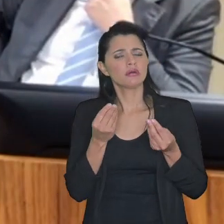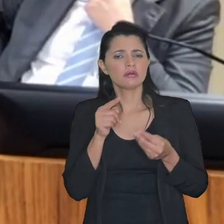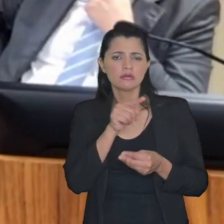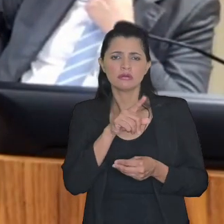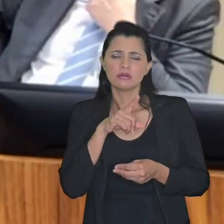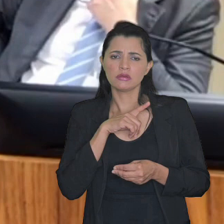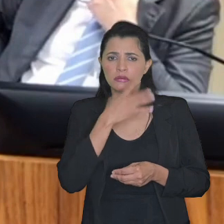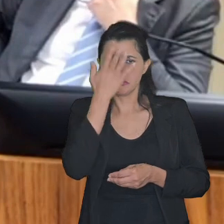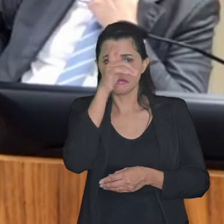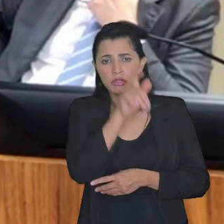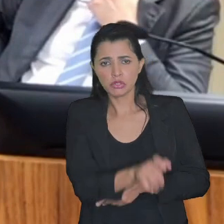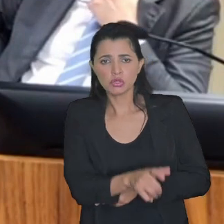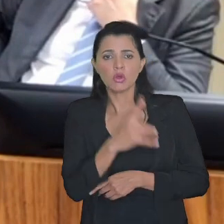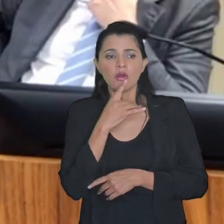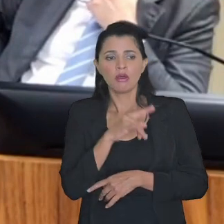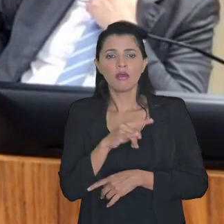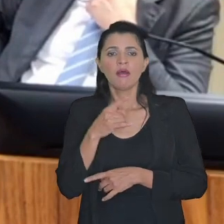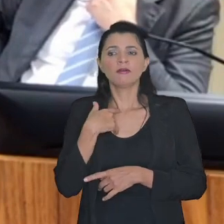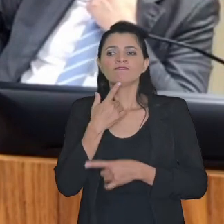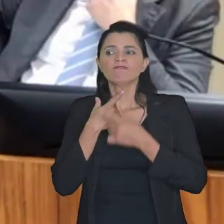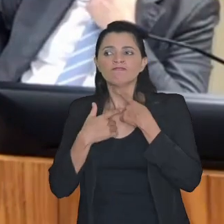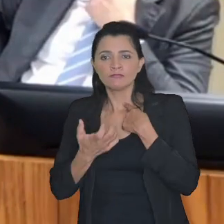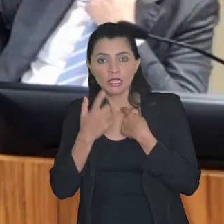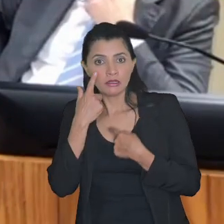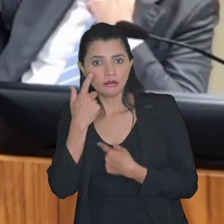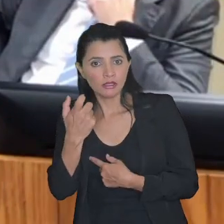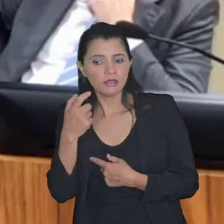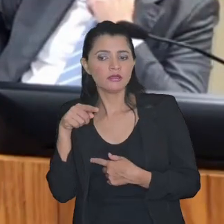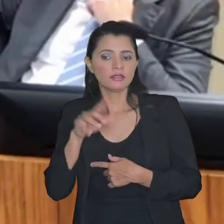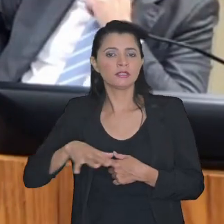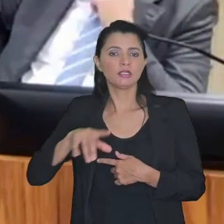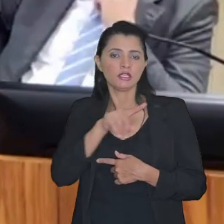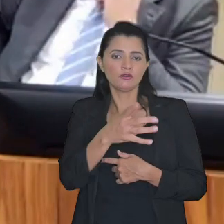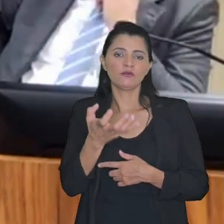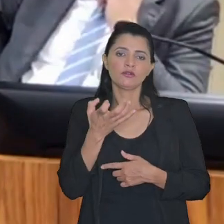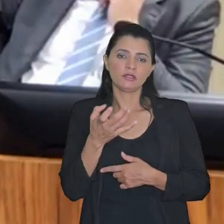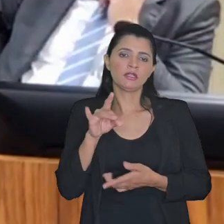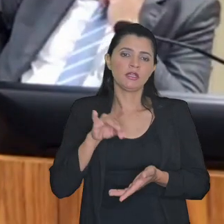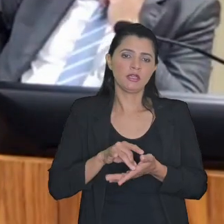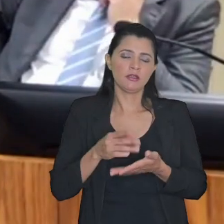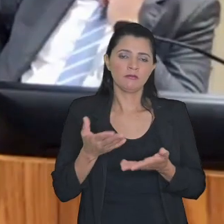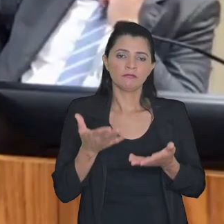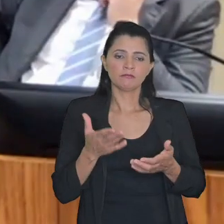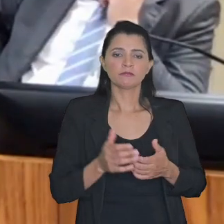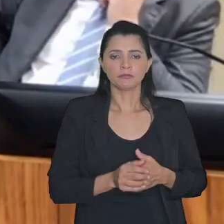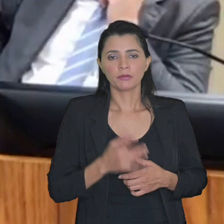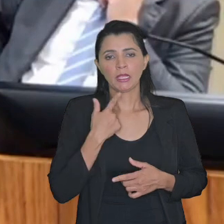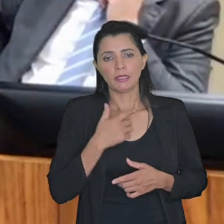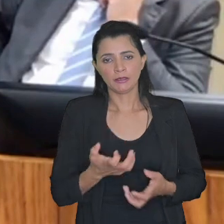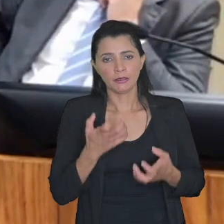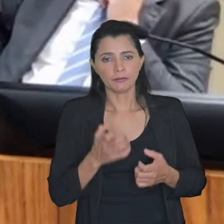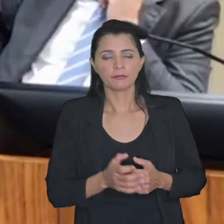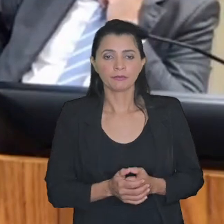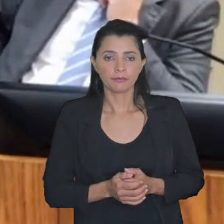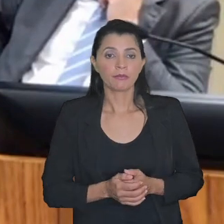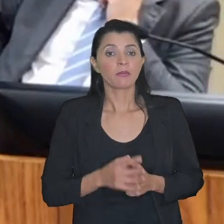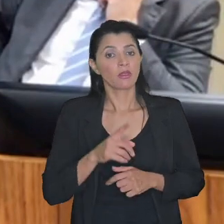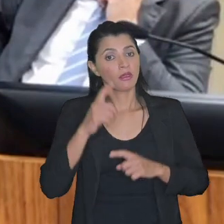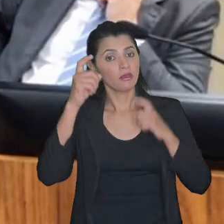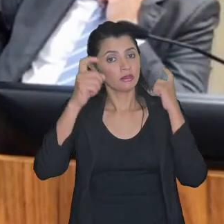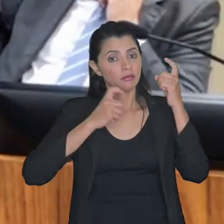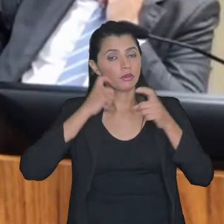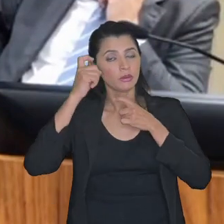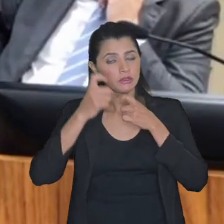esse sujeito seja atraído para o contexto que você efetivamente deseja essas são